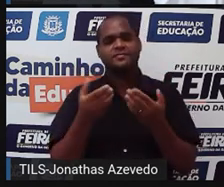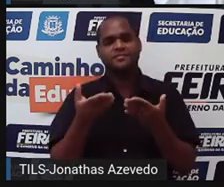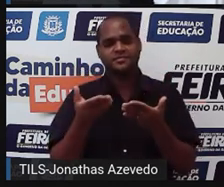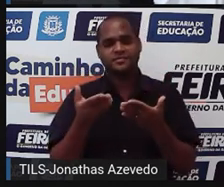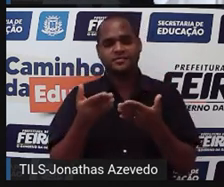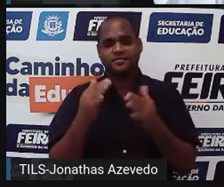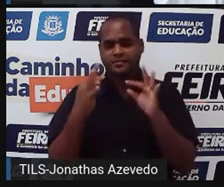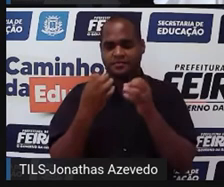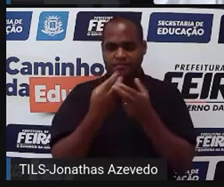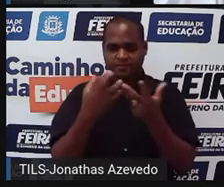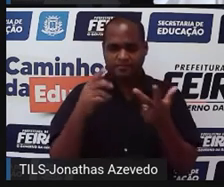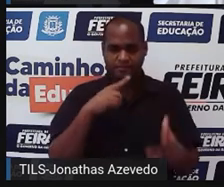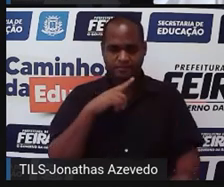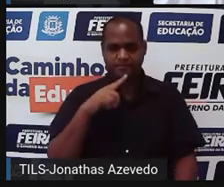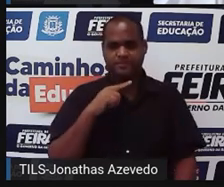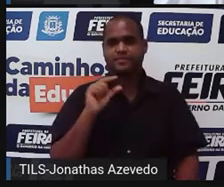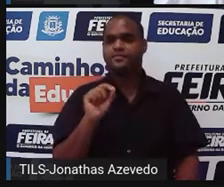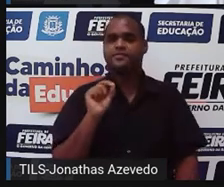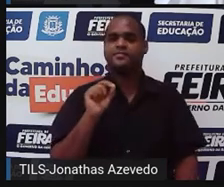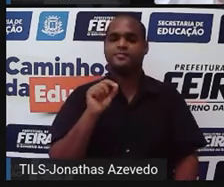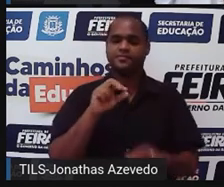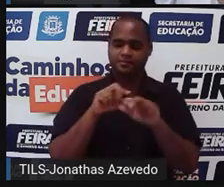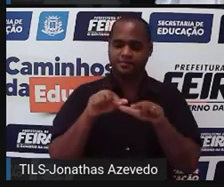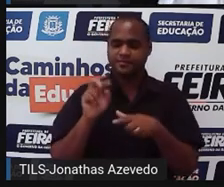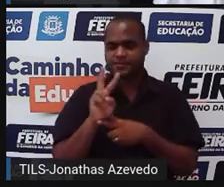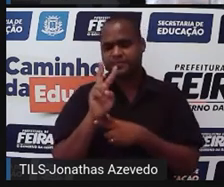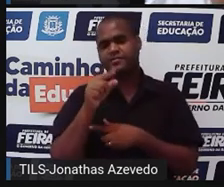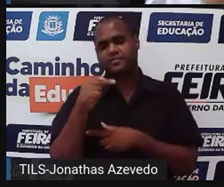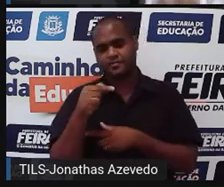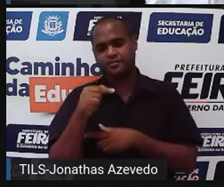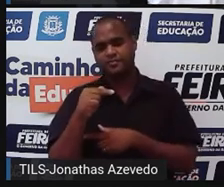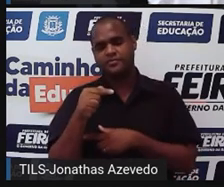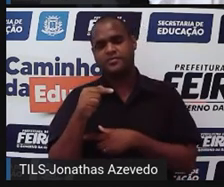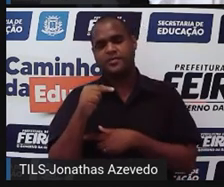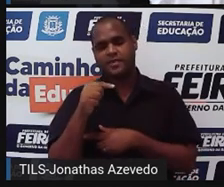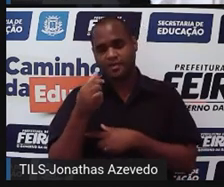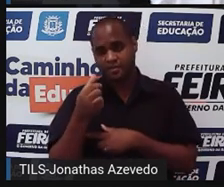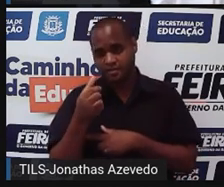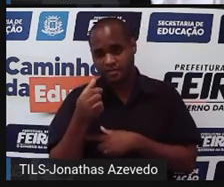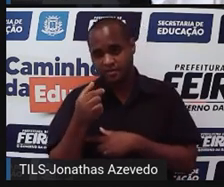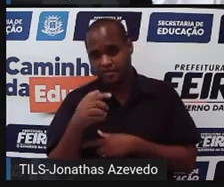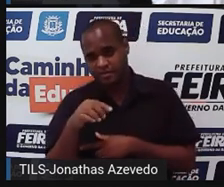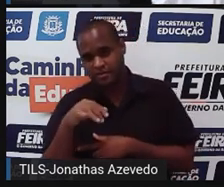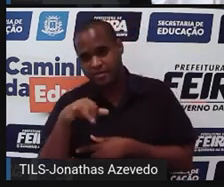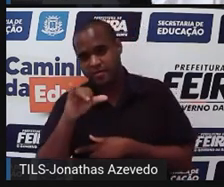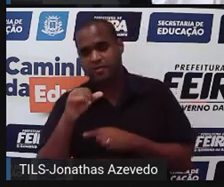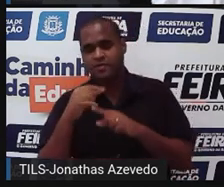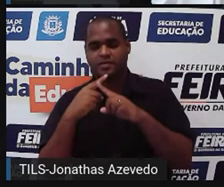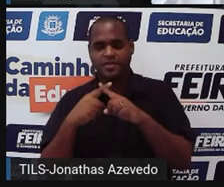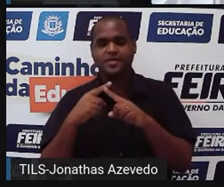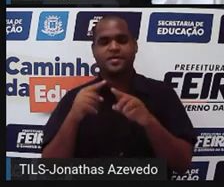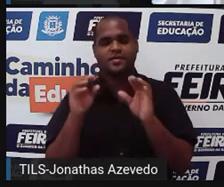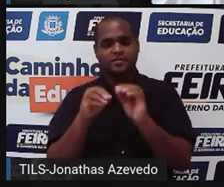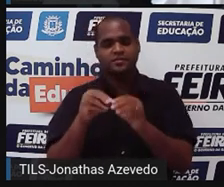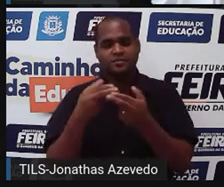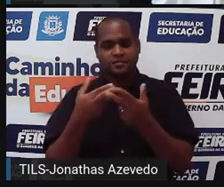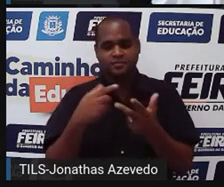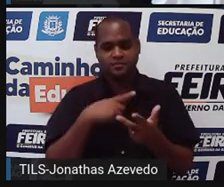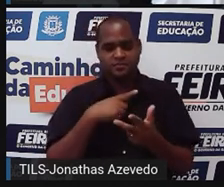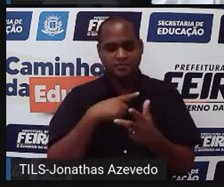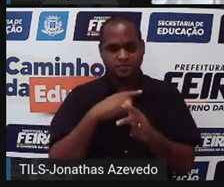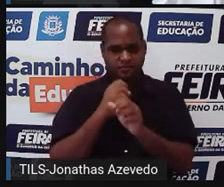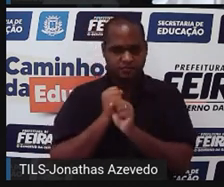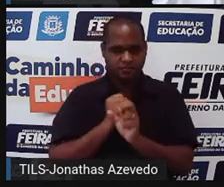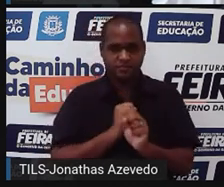Todos os pontos nessa reta vai ter um valor para x e um valor para y que quando colocados nessa equação